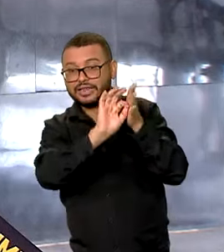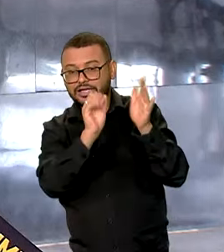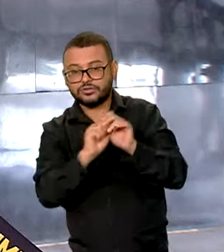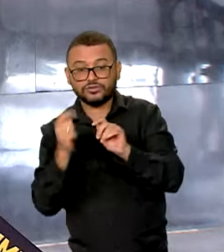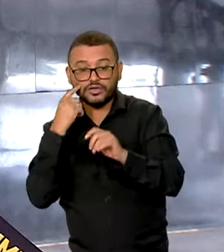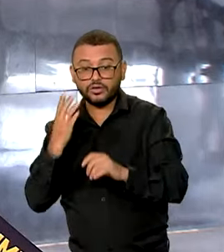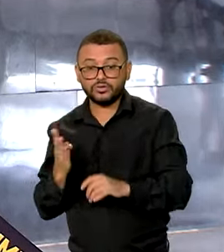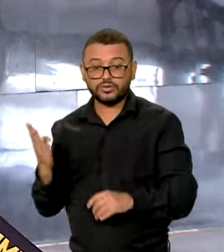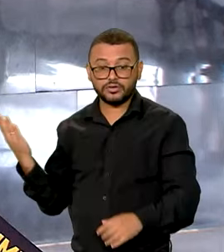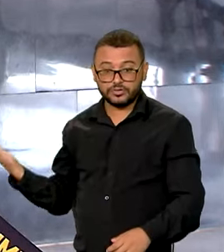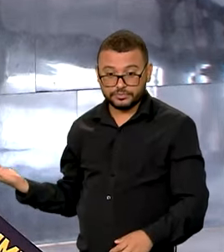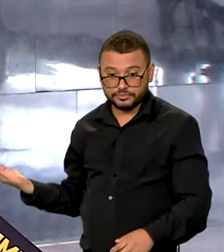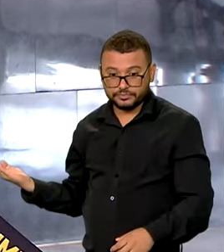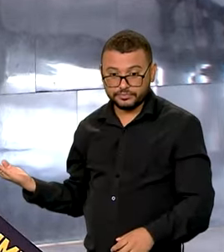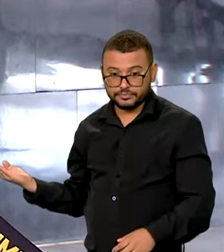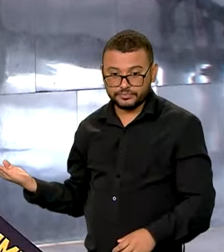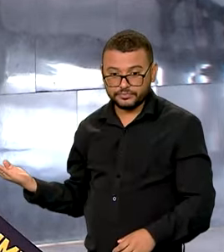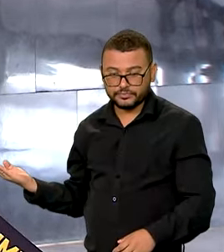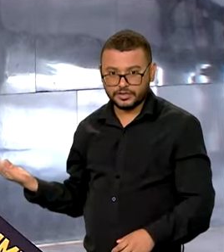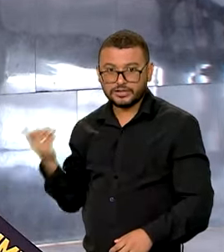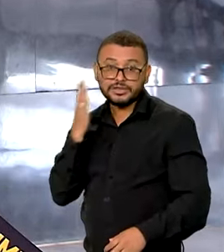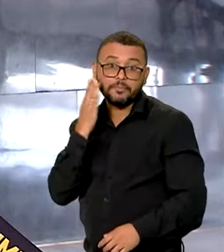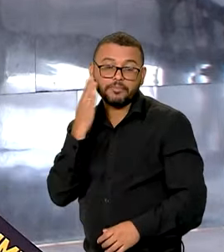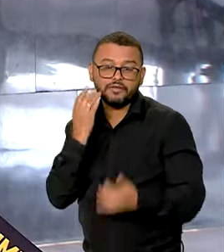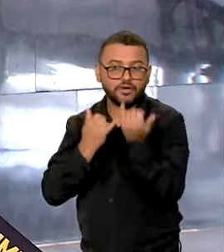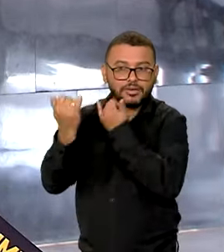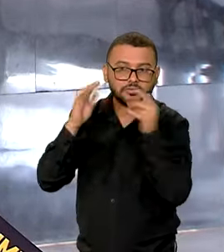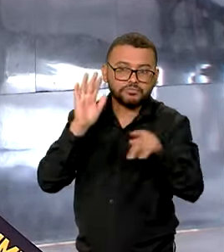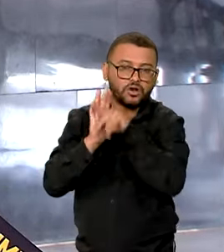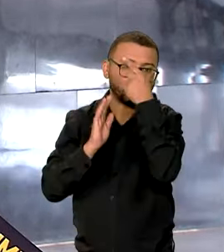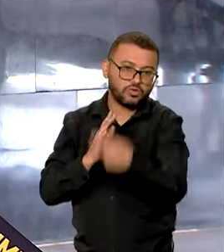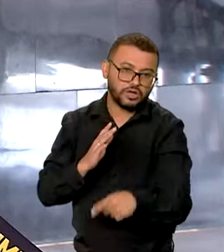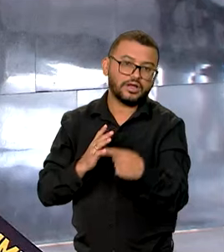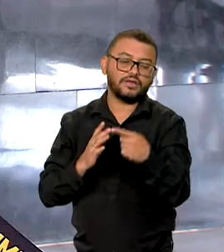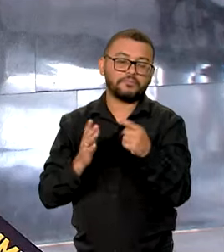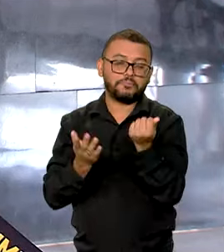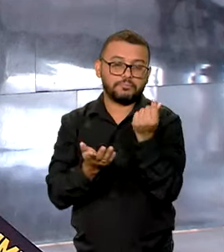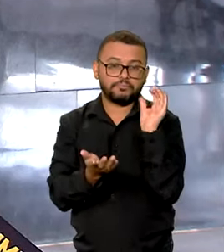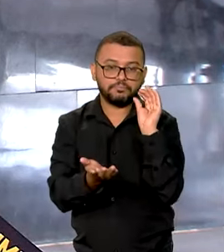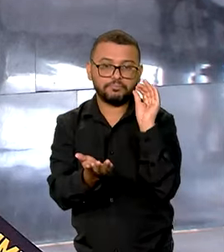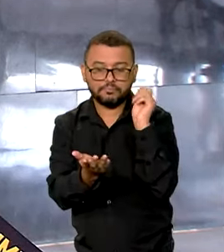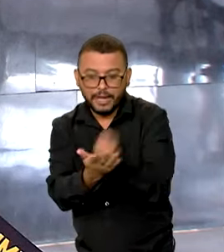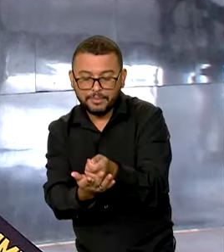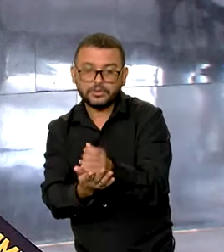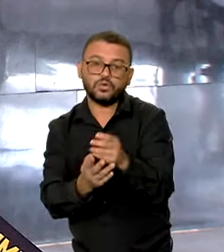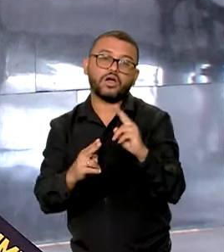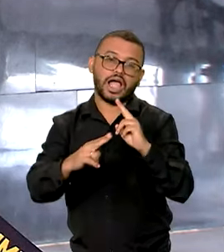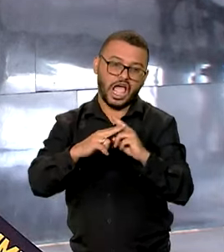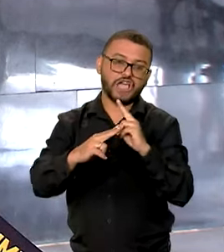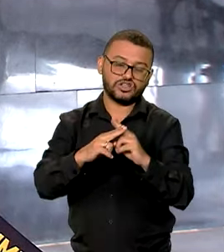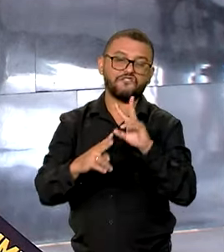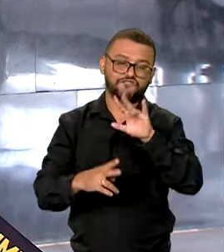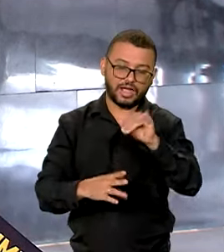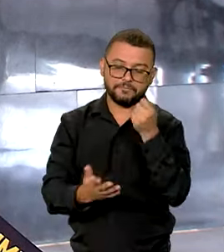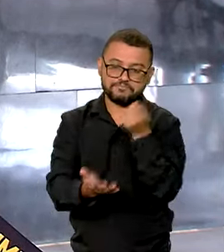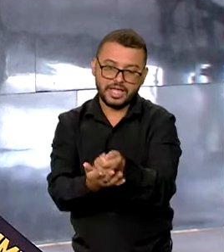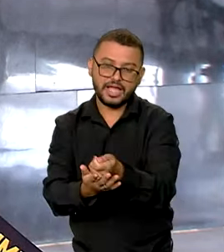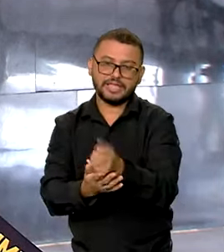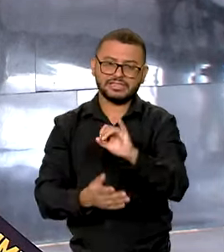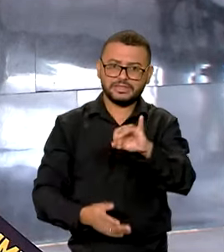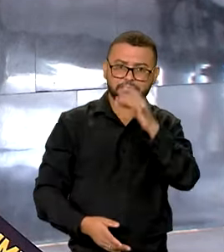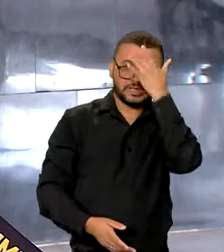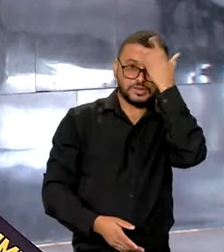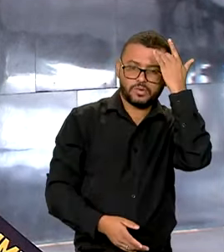.br barra auxílio reconstrução. O pagamento será feito pela Caixa Econômica Federal. Nos casos em que a